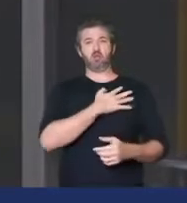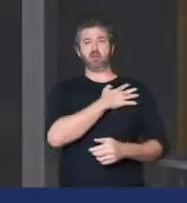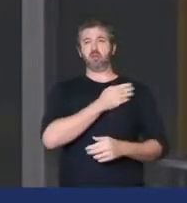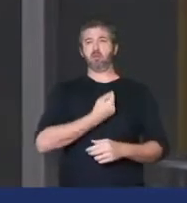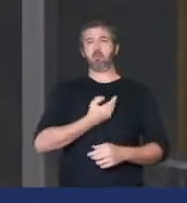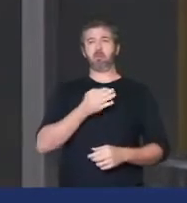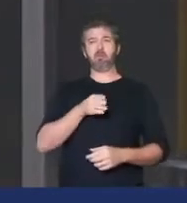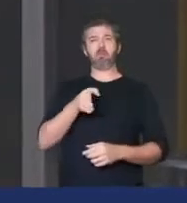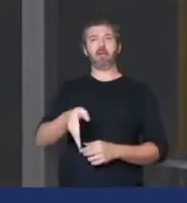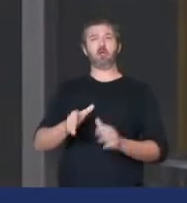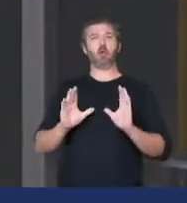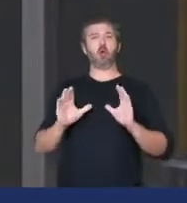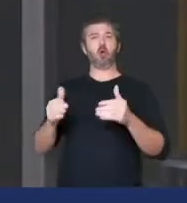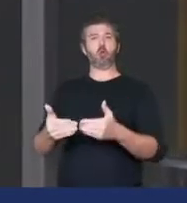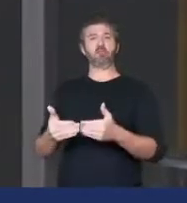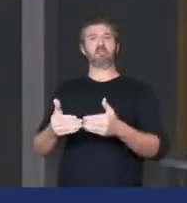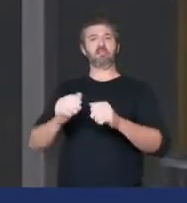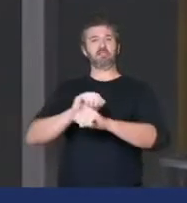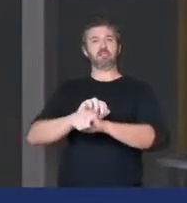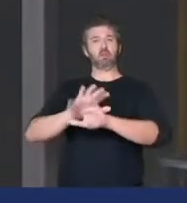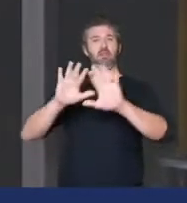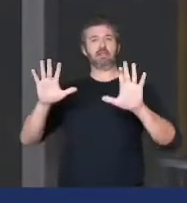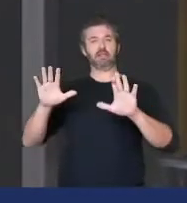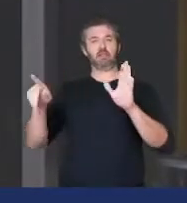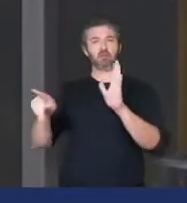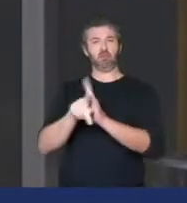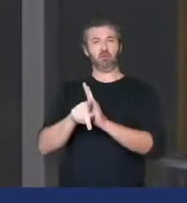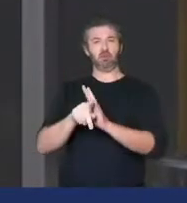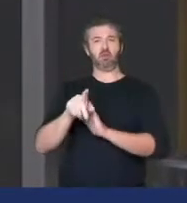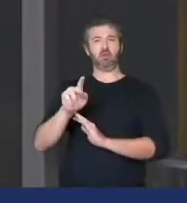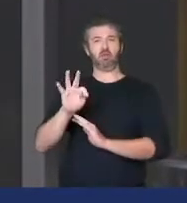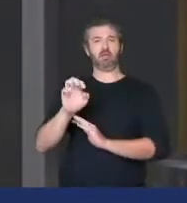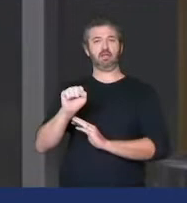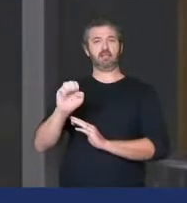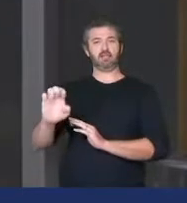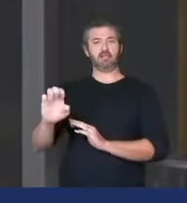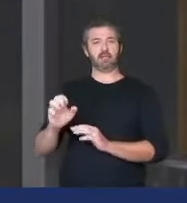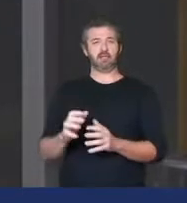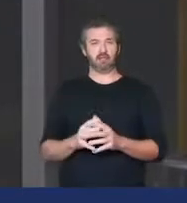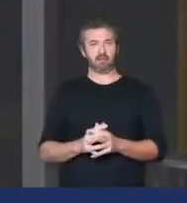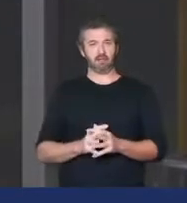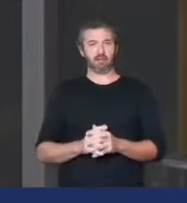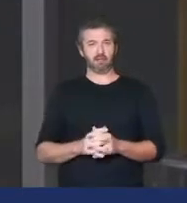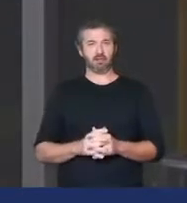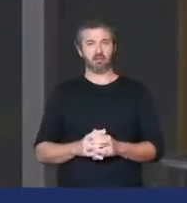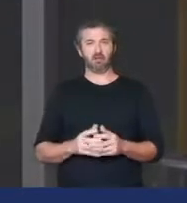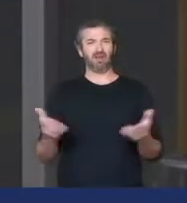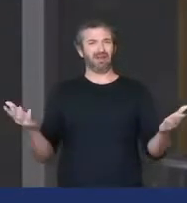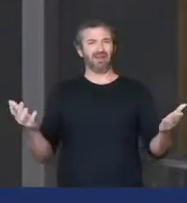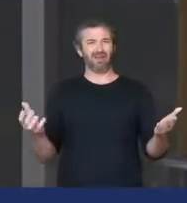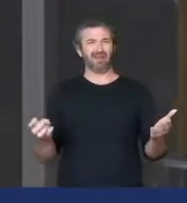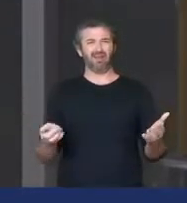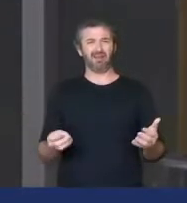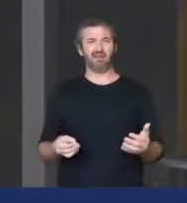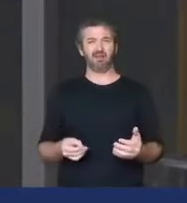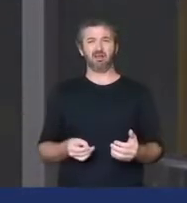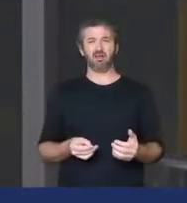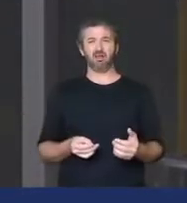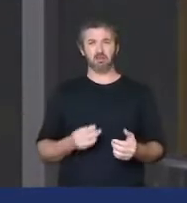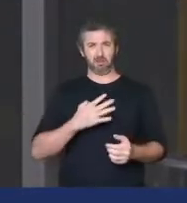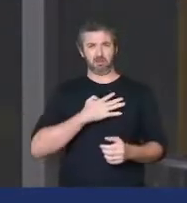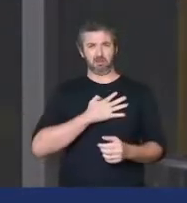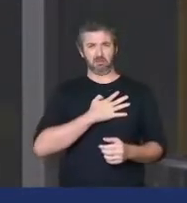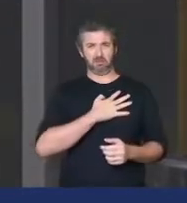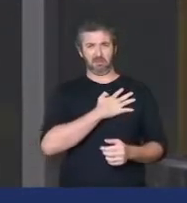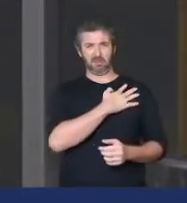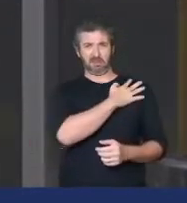comissão de transparência do Tribunal Superior Eleitoral. Ora, os militares